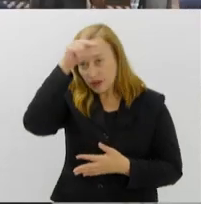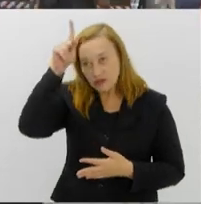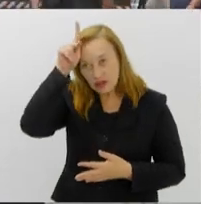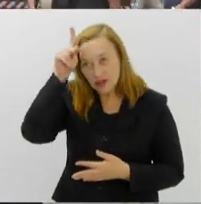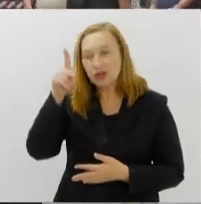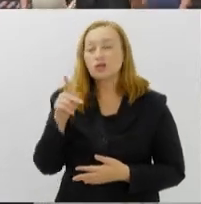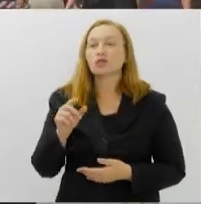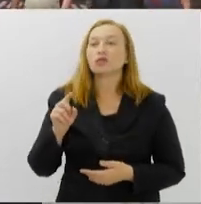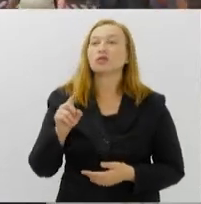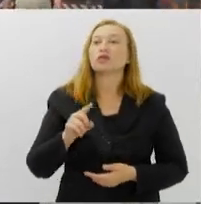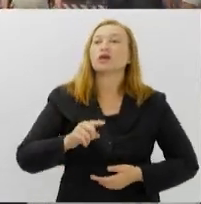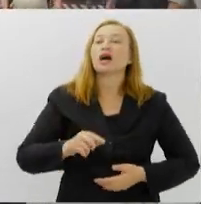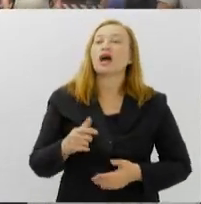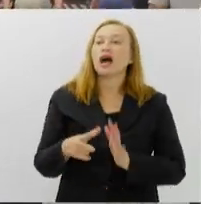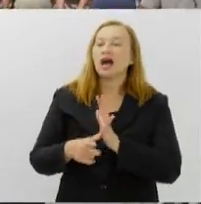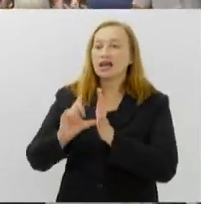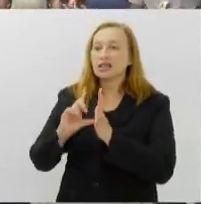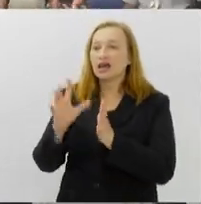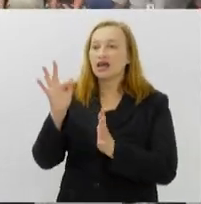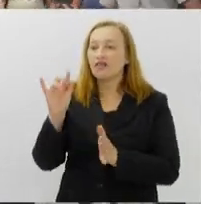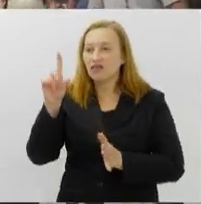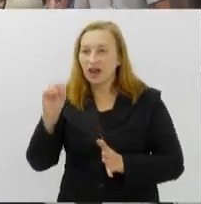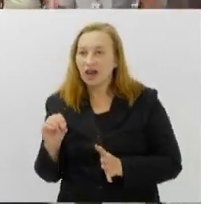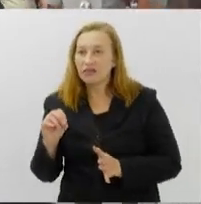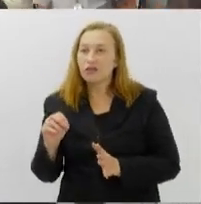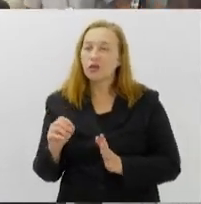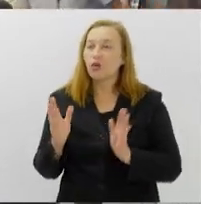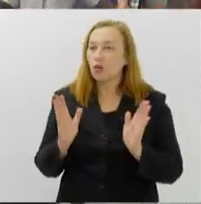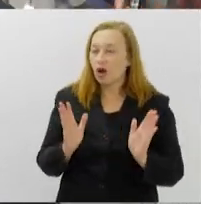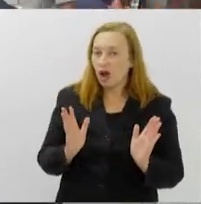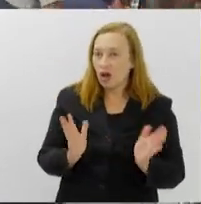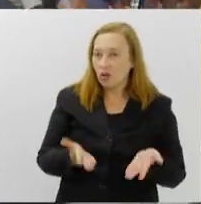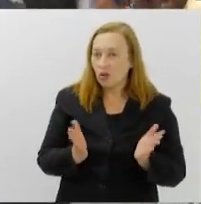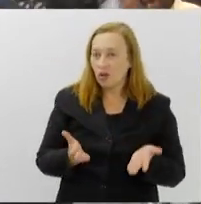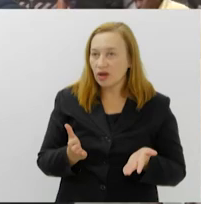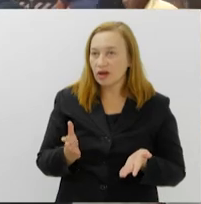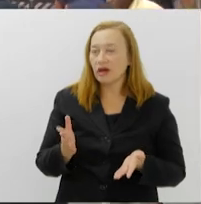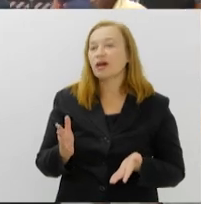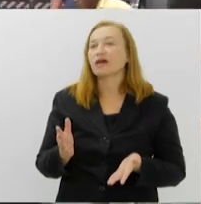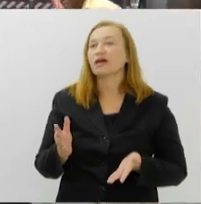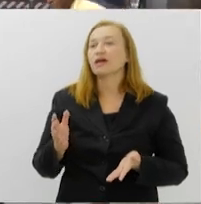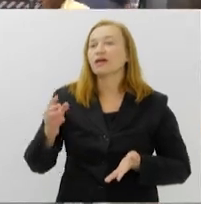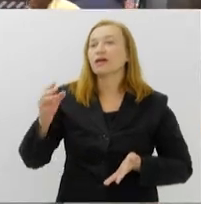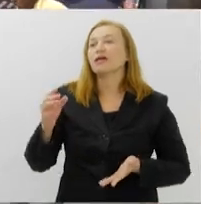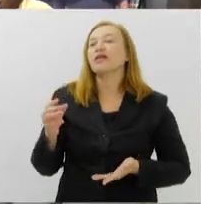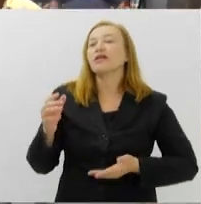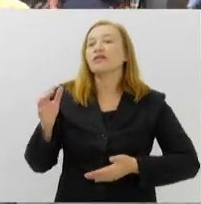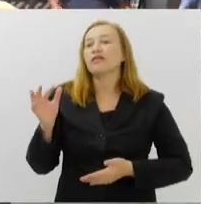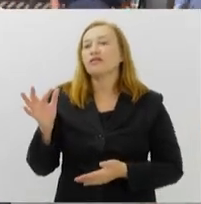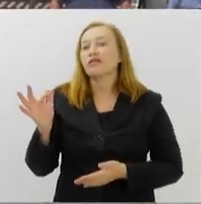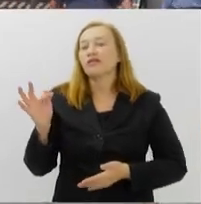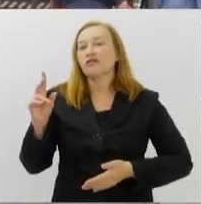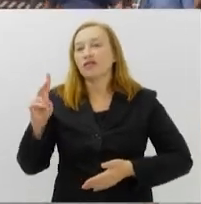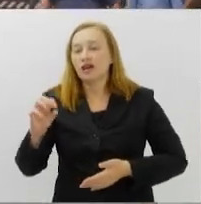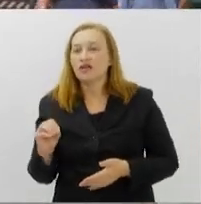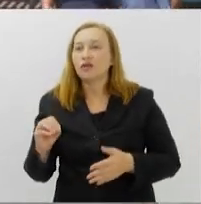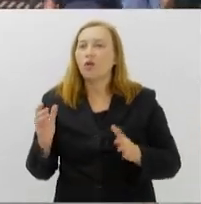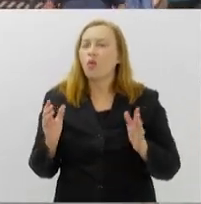Sul, antes era o Flávio Vale, agora está o Bernardo Rubião. Estão fazendo uma excelente gestão nesses mandatos, onde